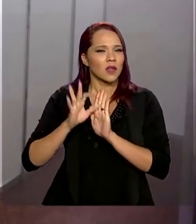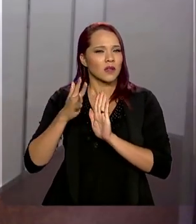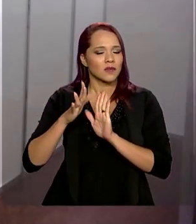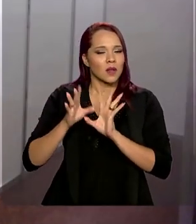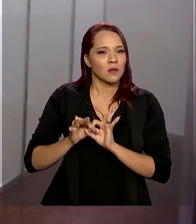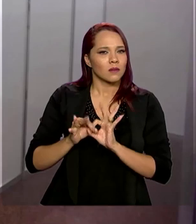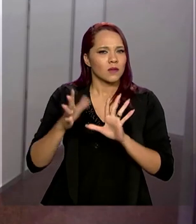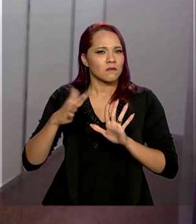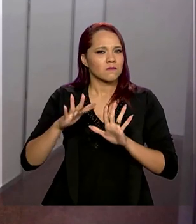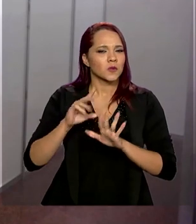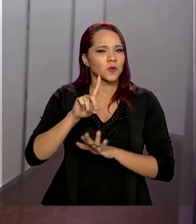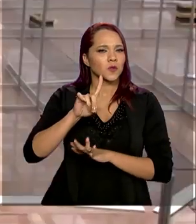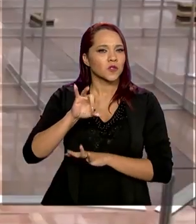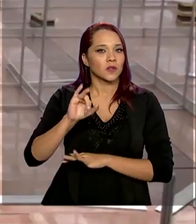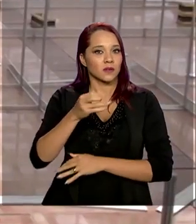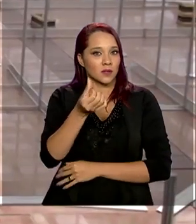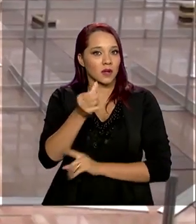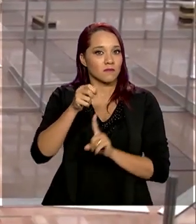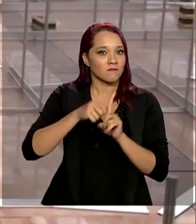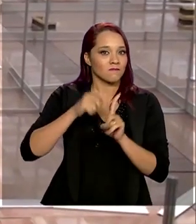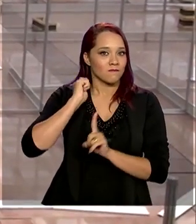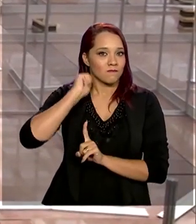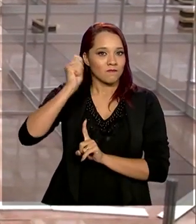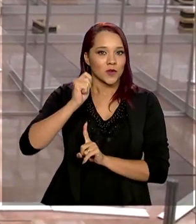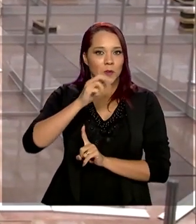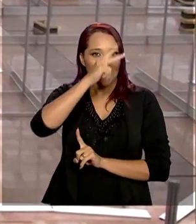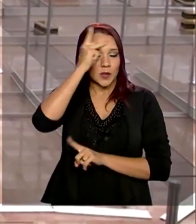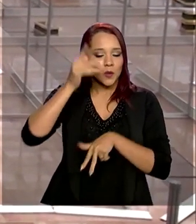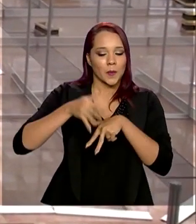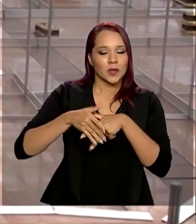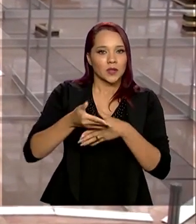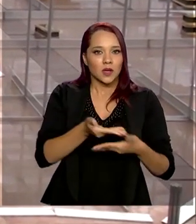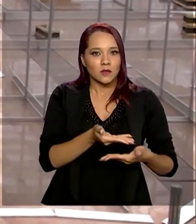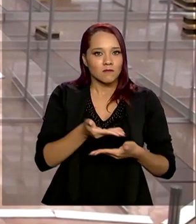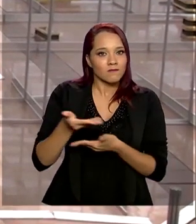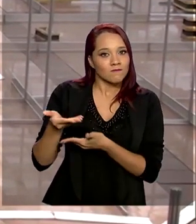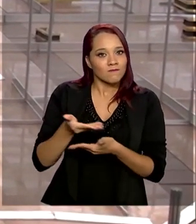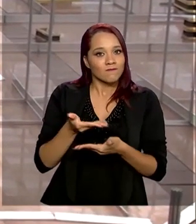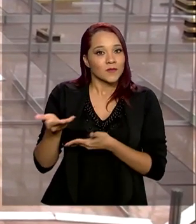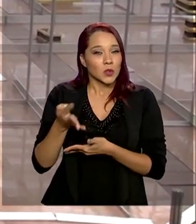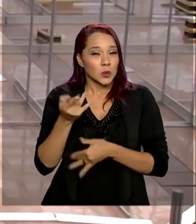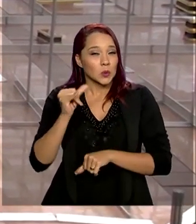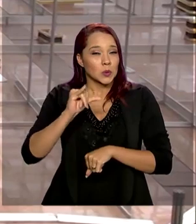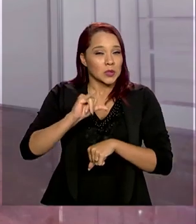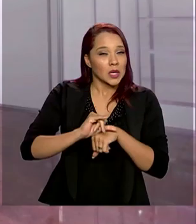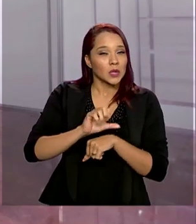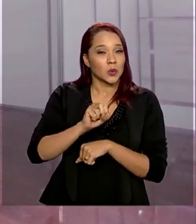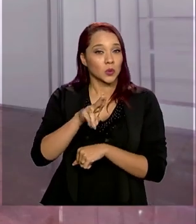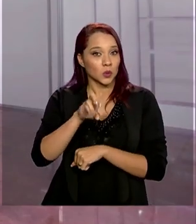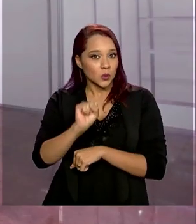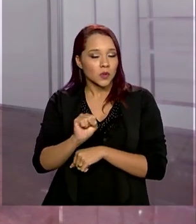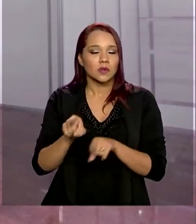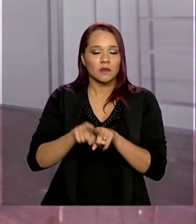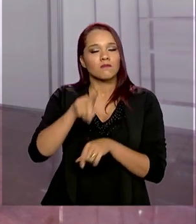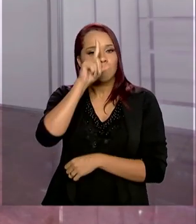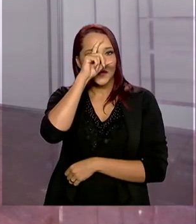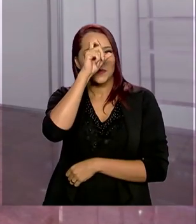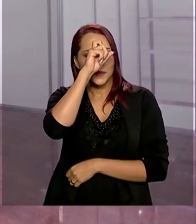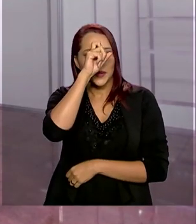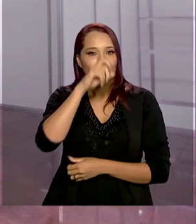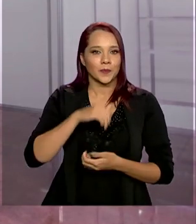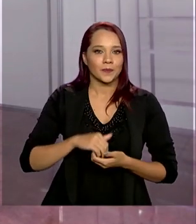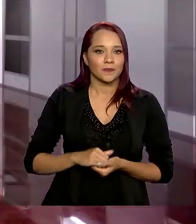disponíveis a partir do dia 6 de abril para receber pacientes encaminhados de unidades básicas de saúde e hospitais.